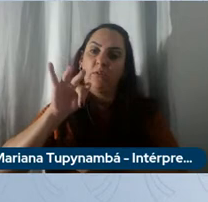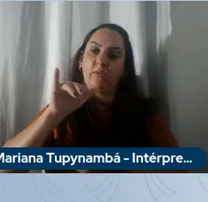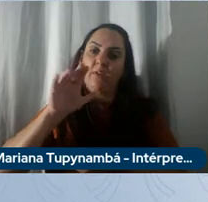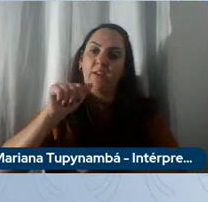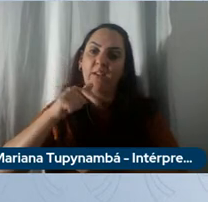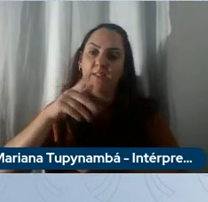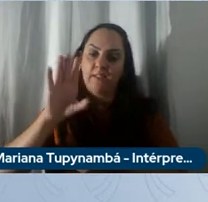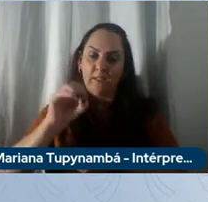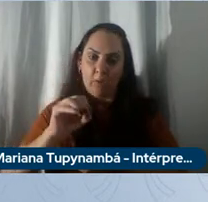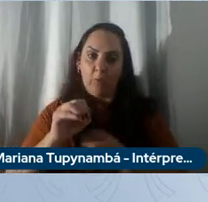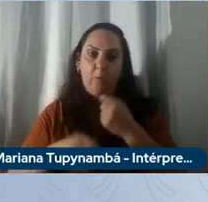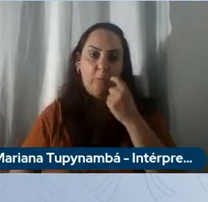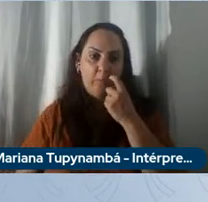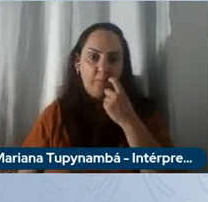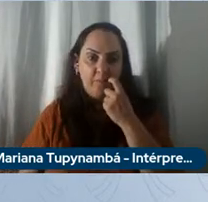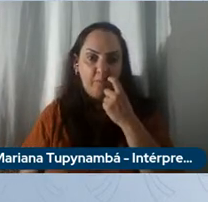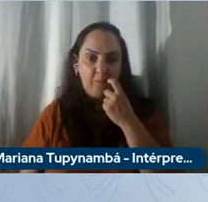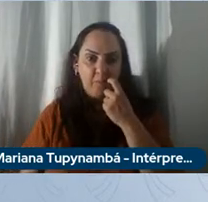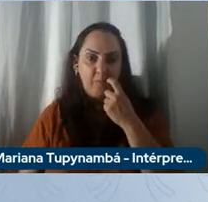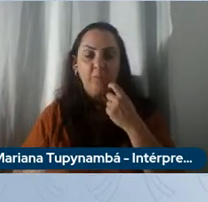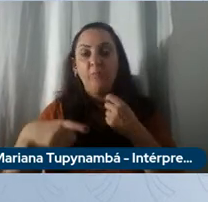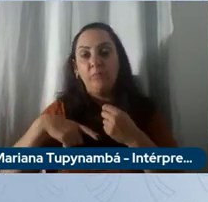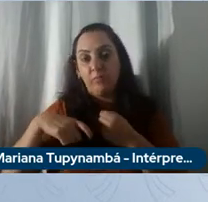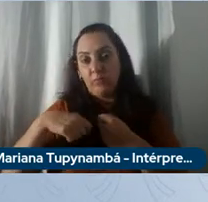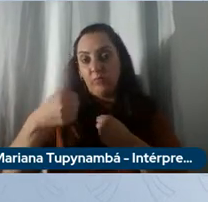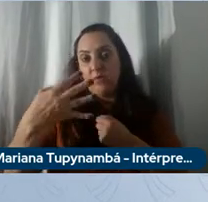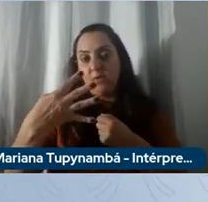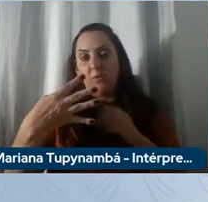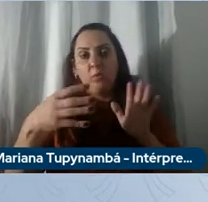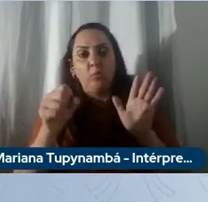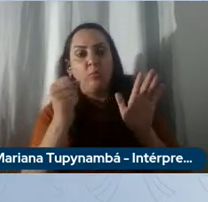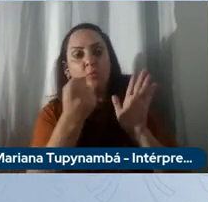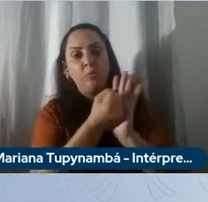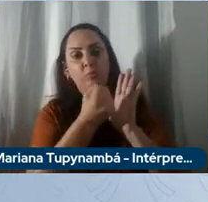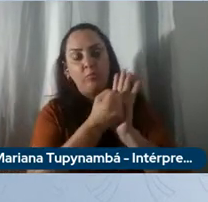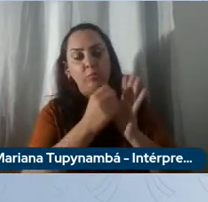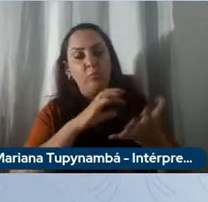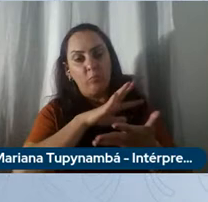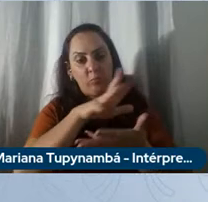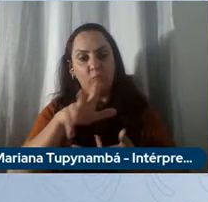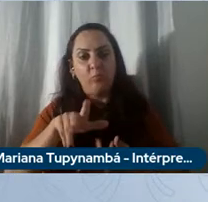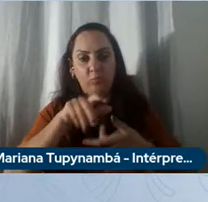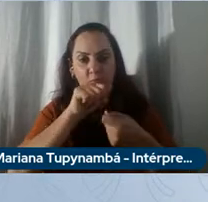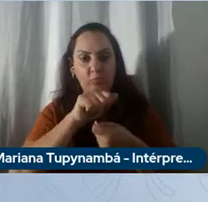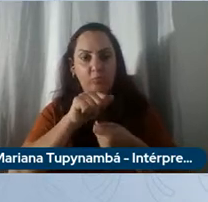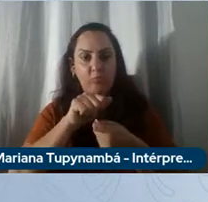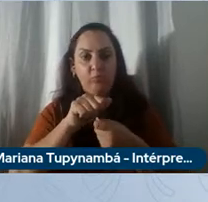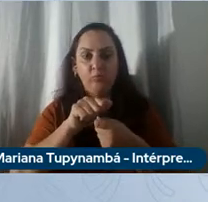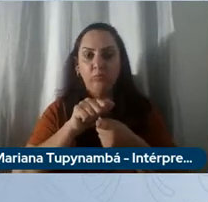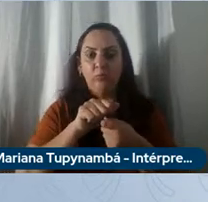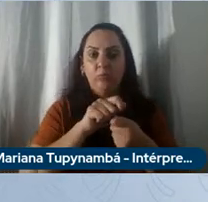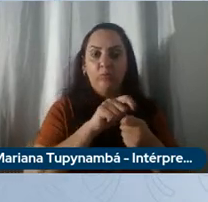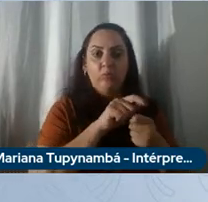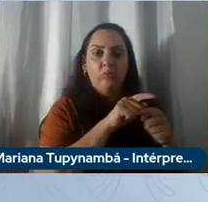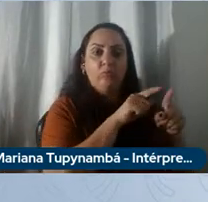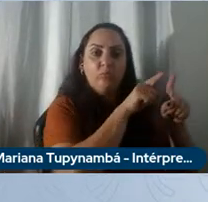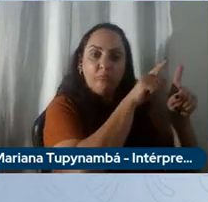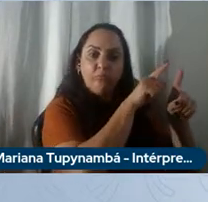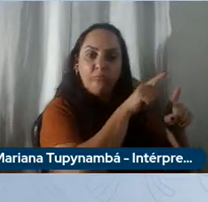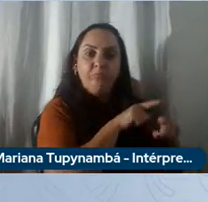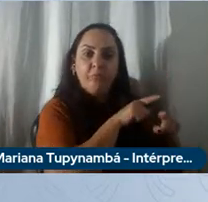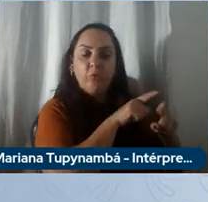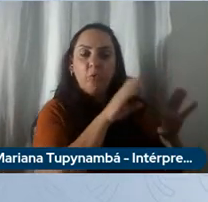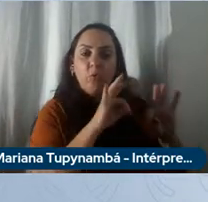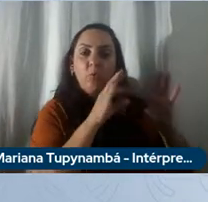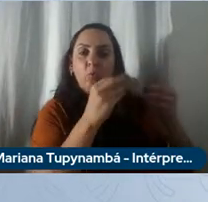bom como falamos temos 14 marcas no mundo estas são as marcas que temos na América Latina por cada uma delas temos uma estratégia